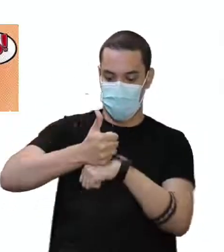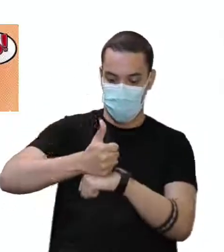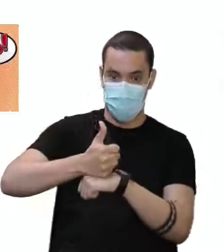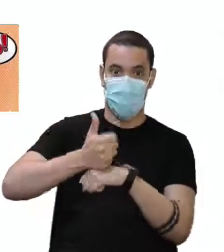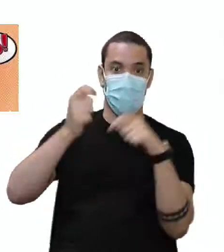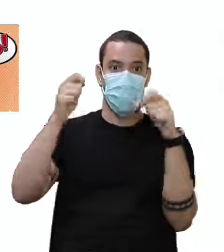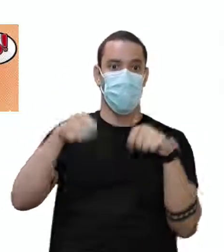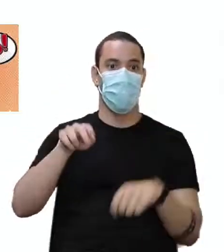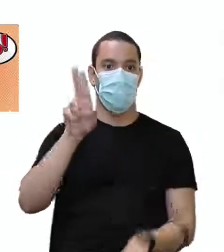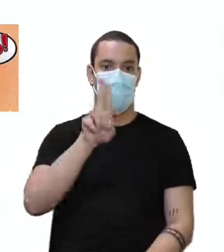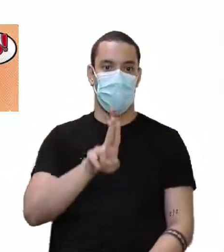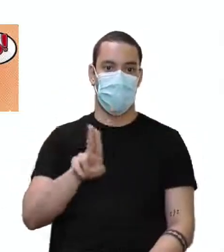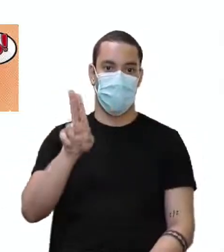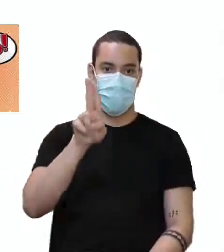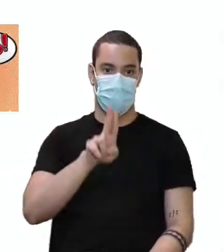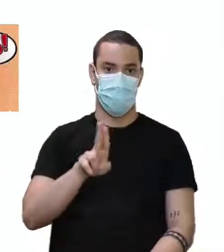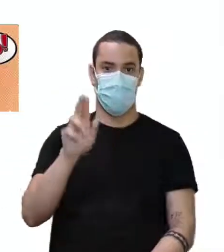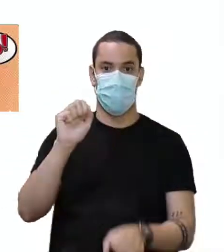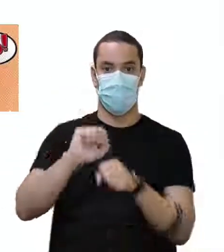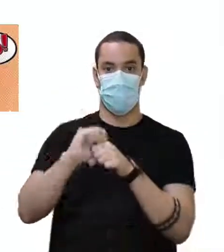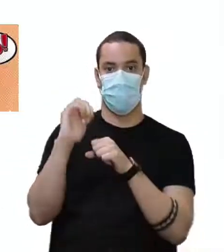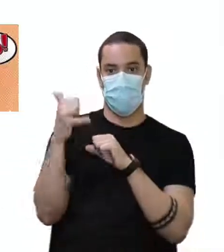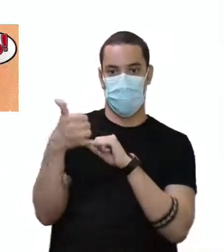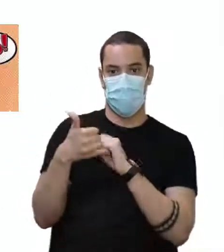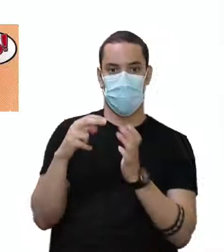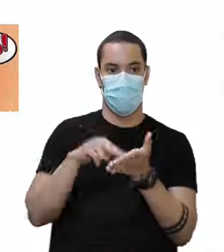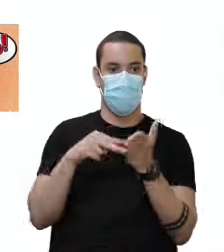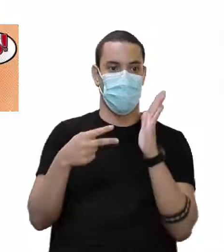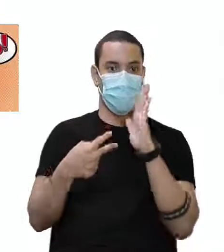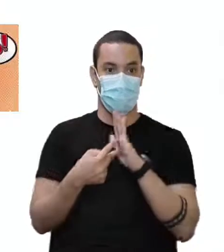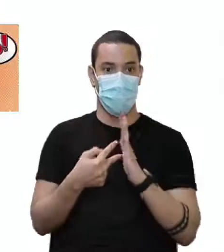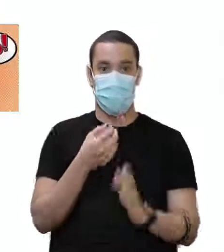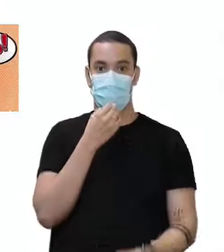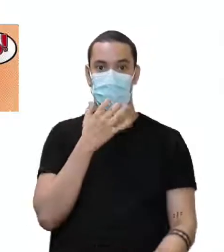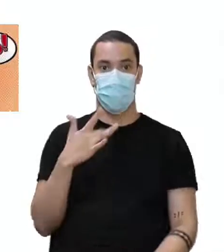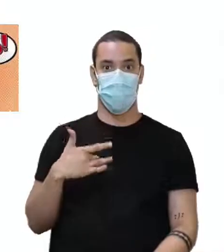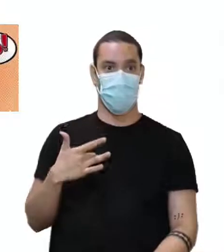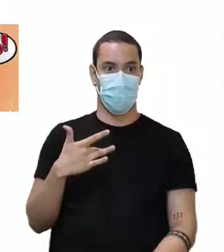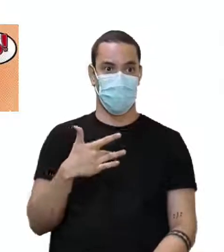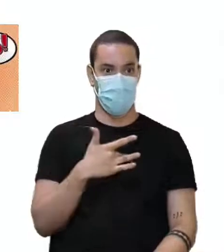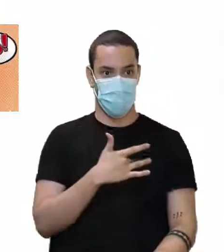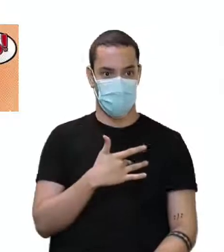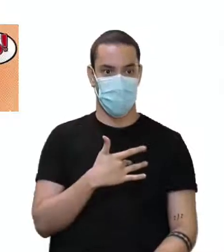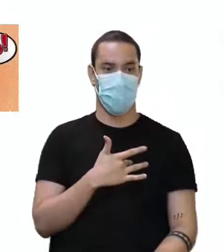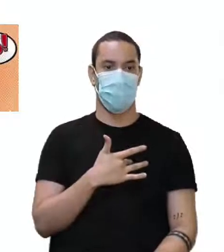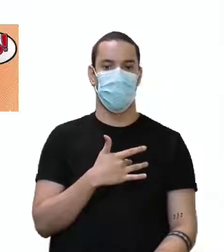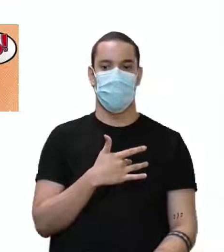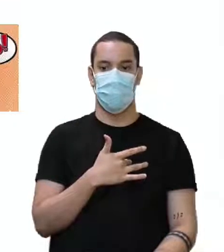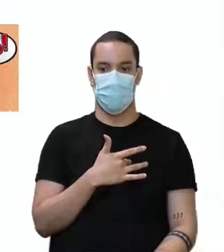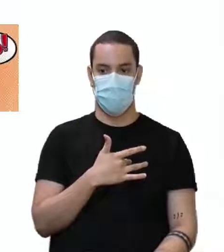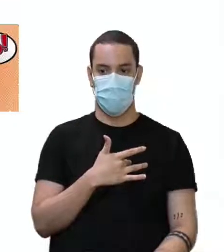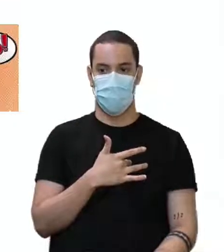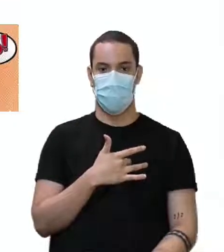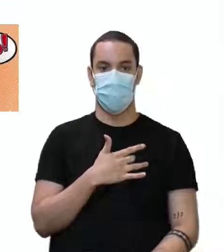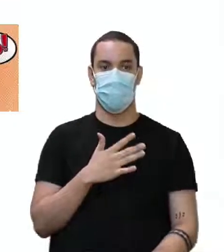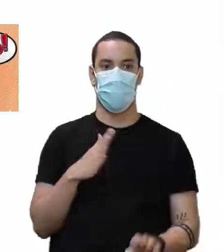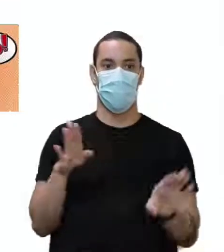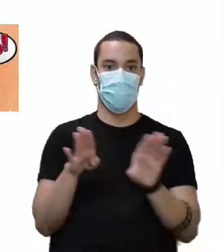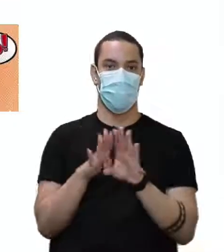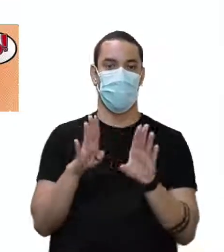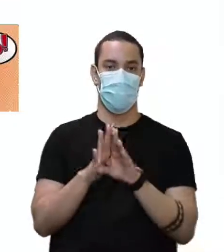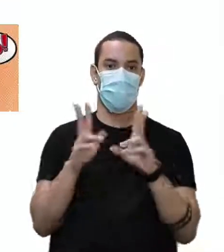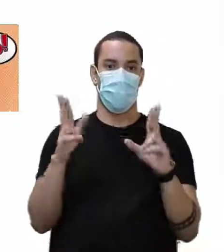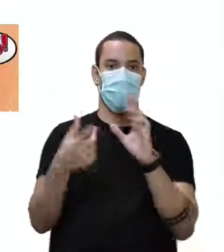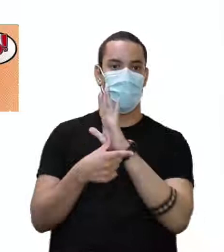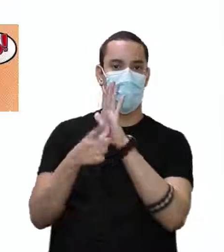pode ser usado como um adjetivo para significar em boa saúde. Quando nós estamos falando da nossa saúde, como foi naquele